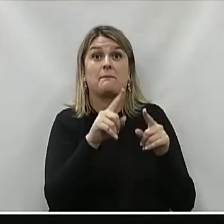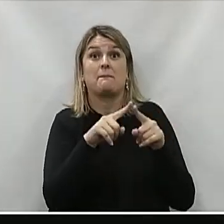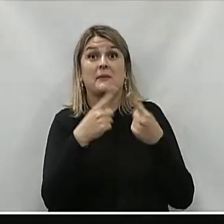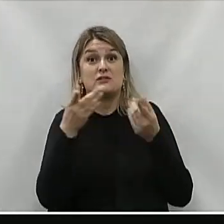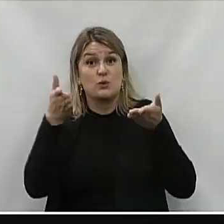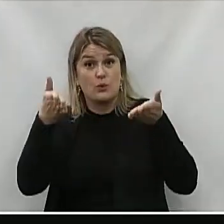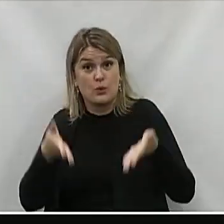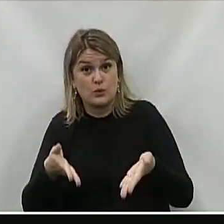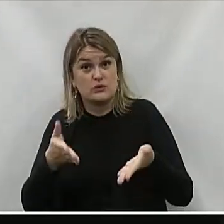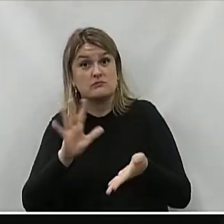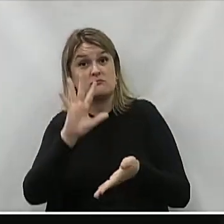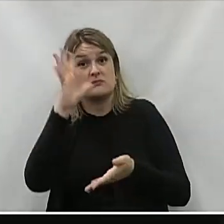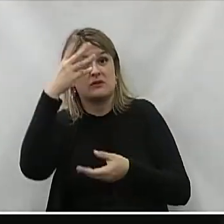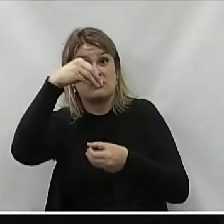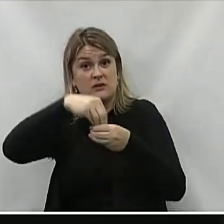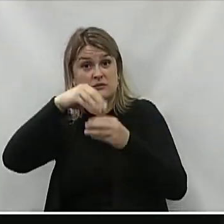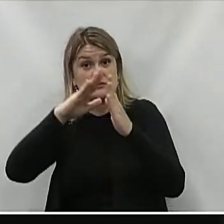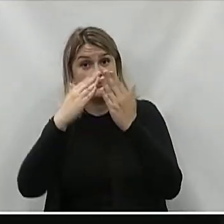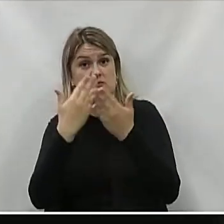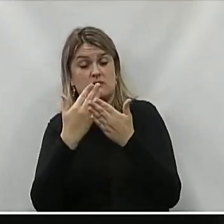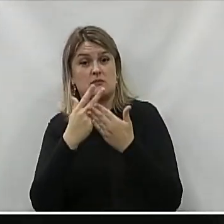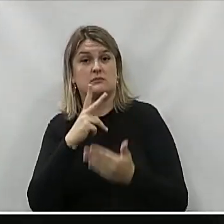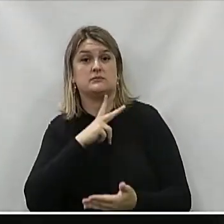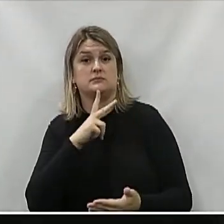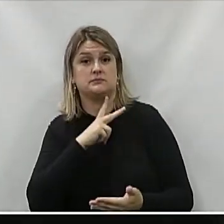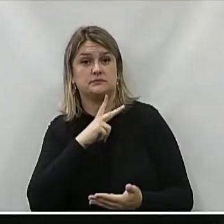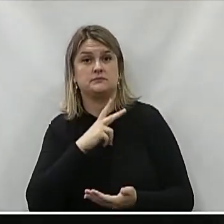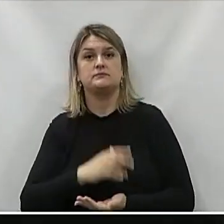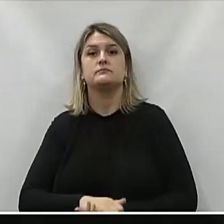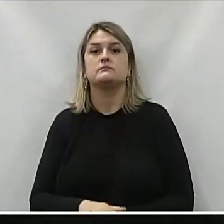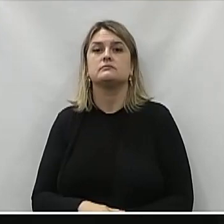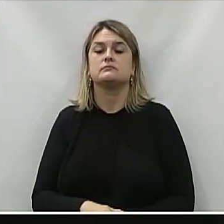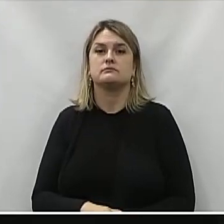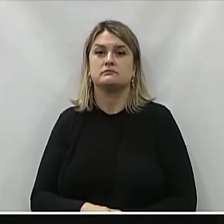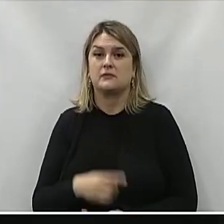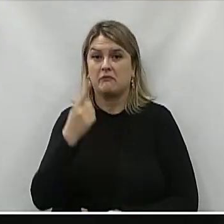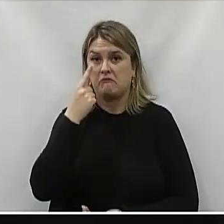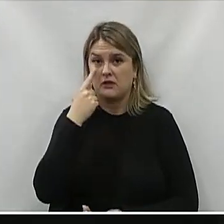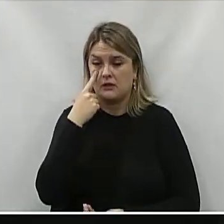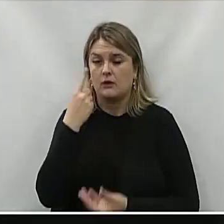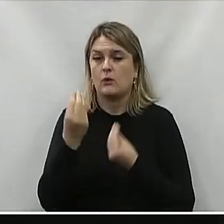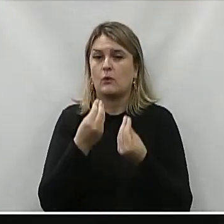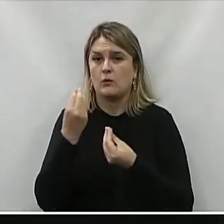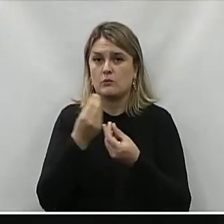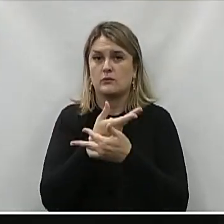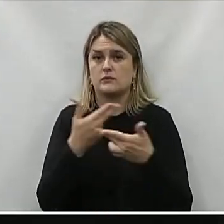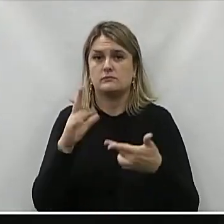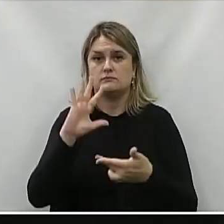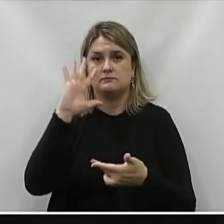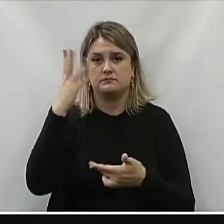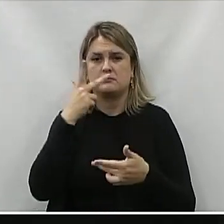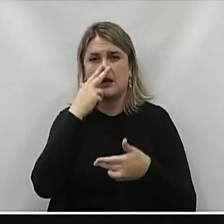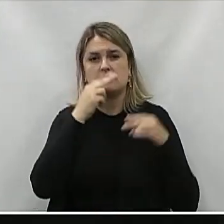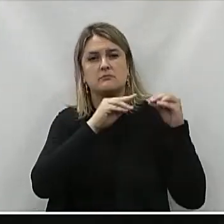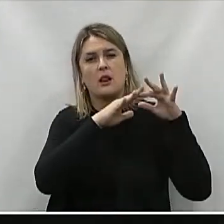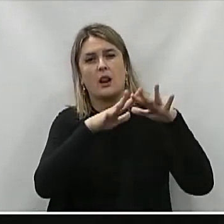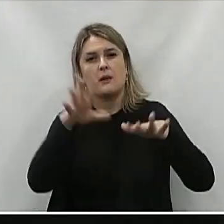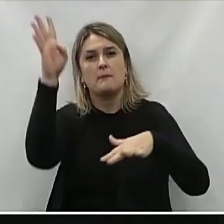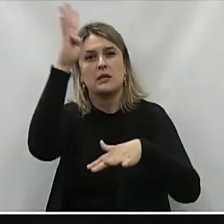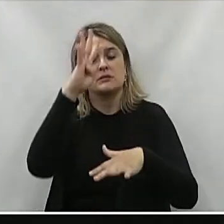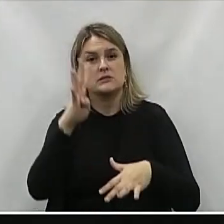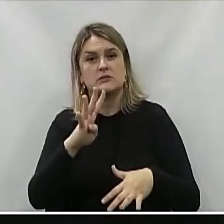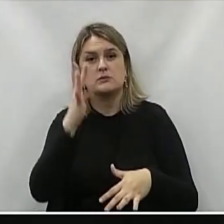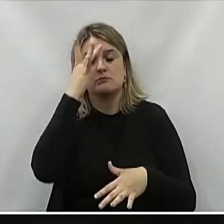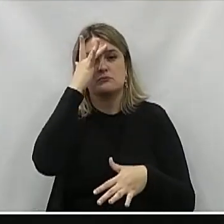ataque de hoje Ocorreu em uma escola privada Olha como está acontecendo Está se alastrando de uma maneira